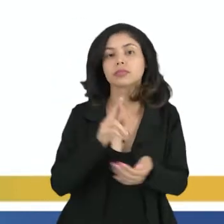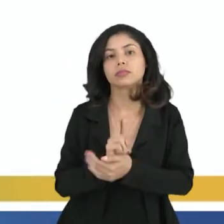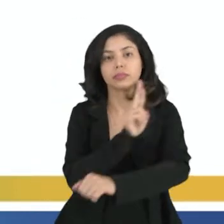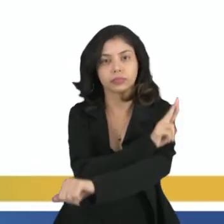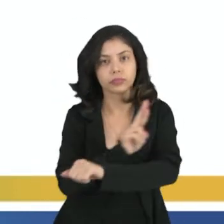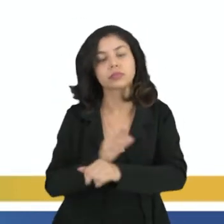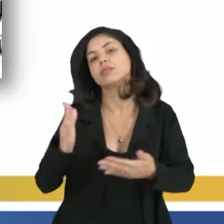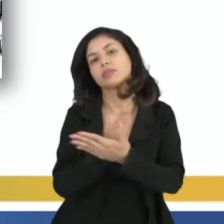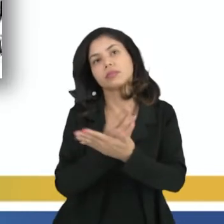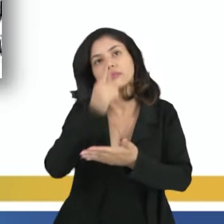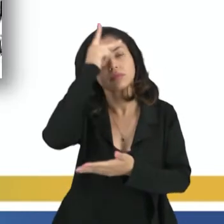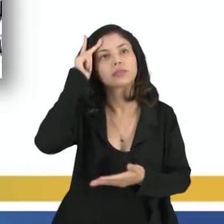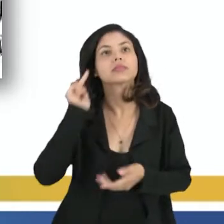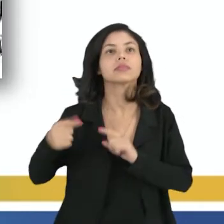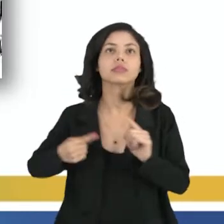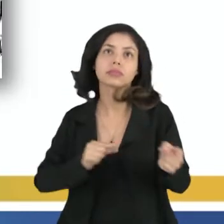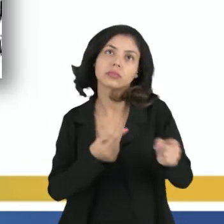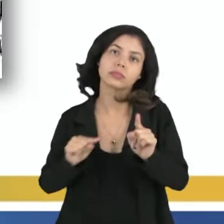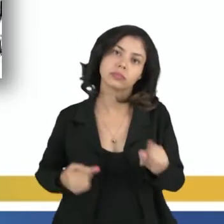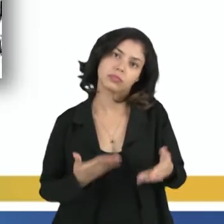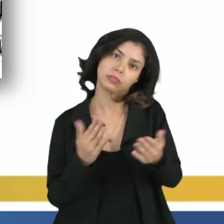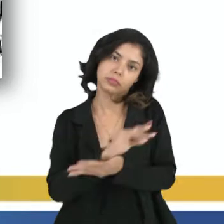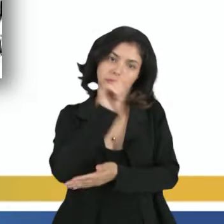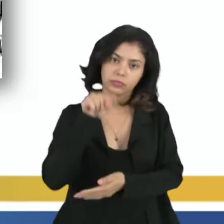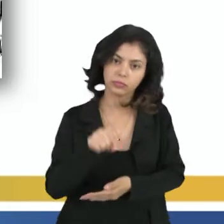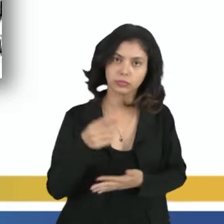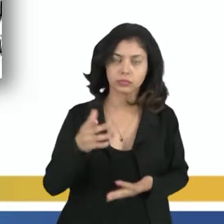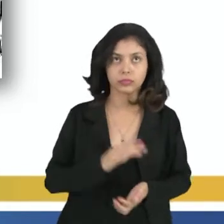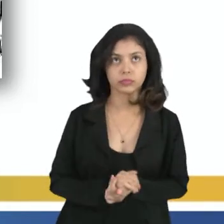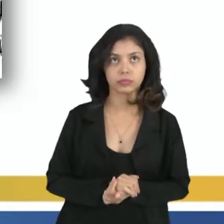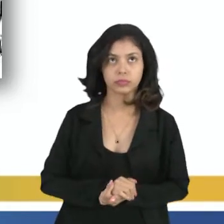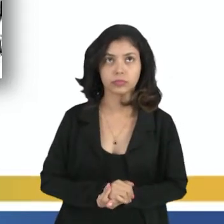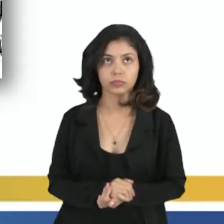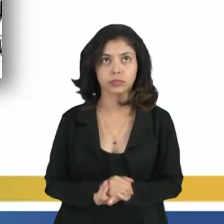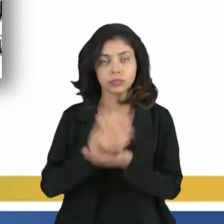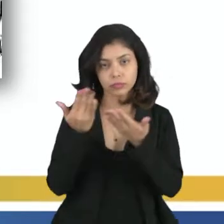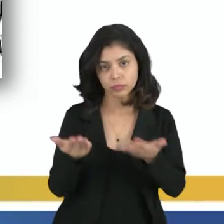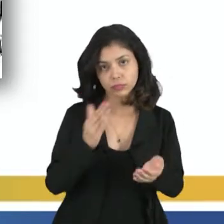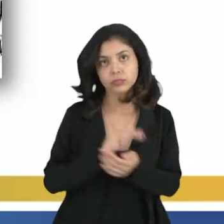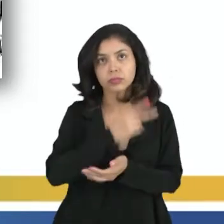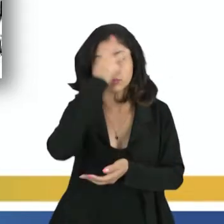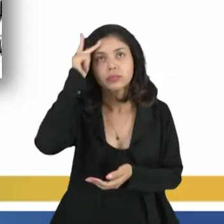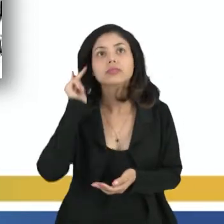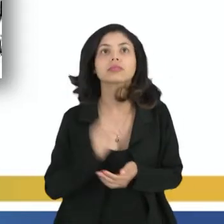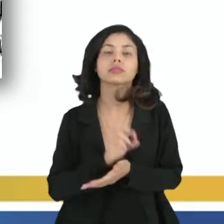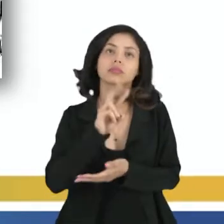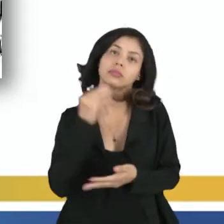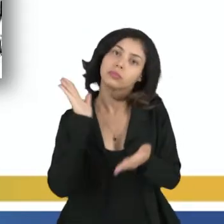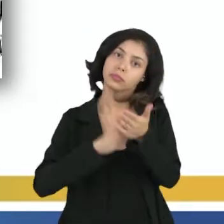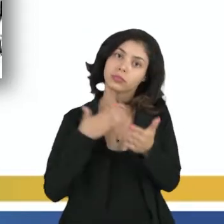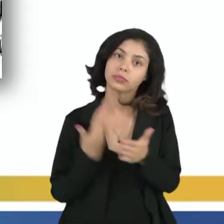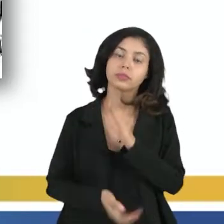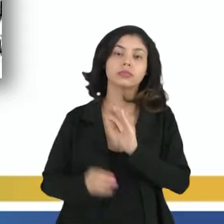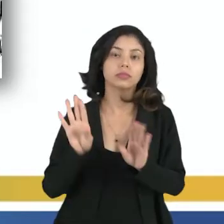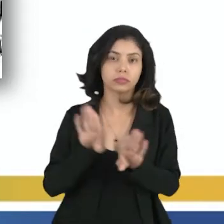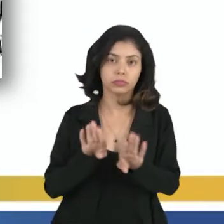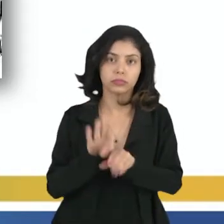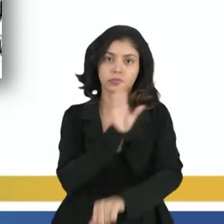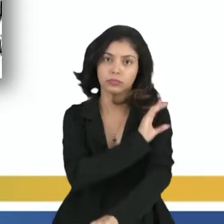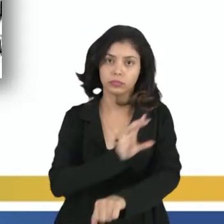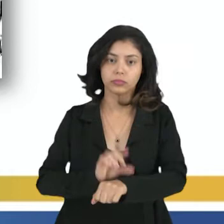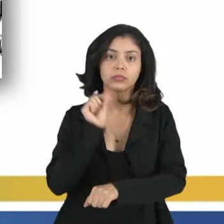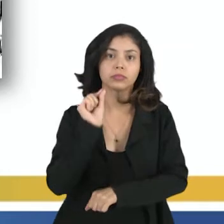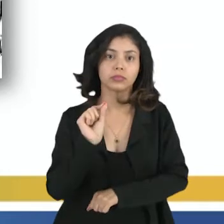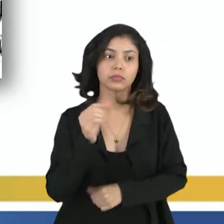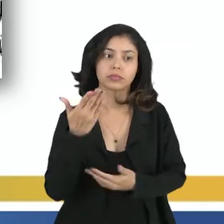pessoas questionam, fazem esse questionamento. Então, aí, pessoal, a gente vai ter uma interpretação da cultura. Aqui,